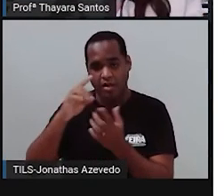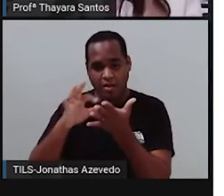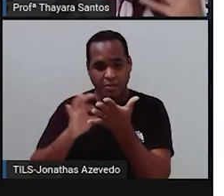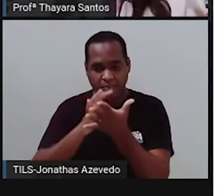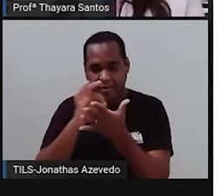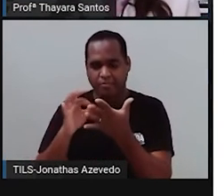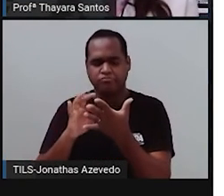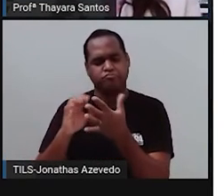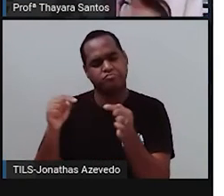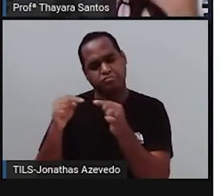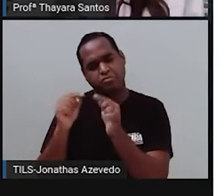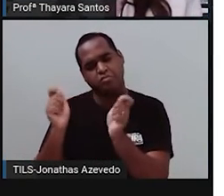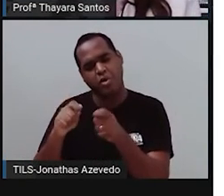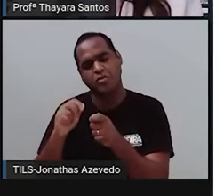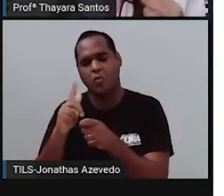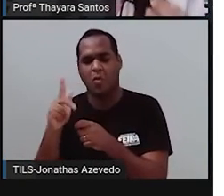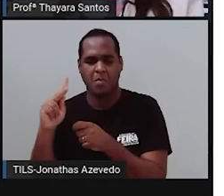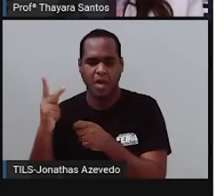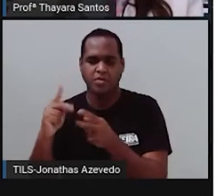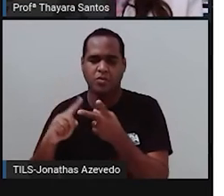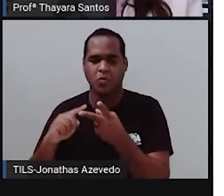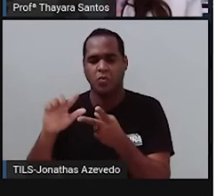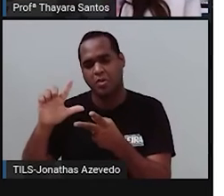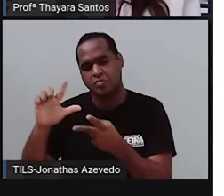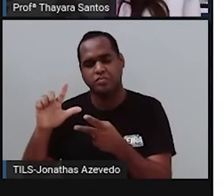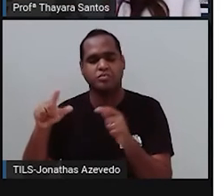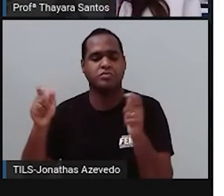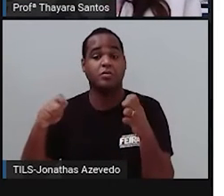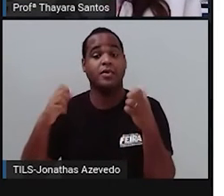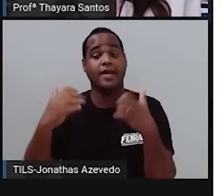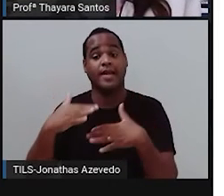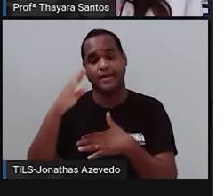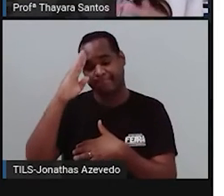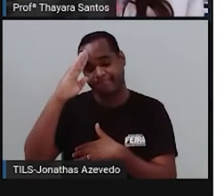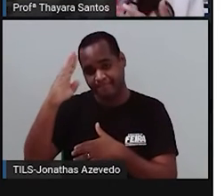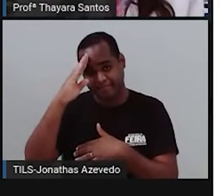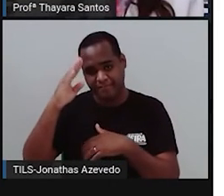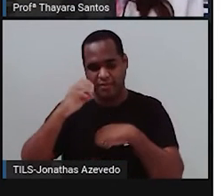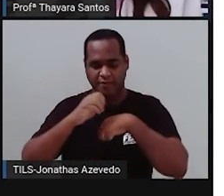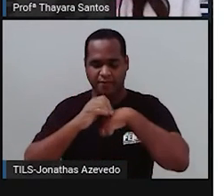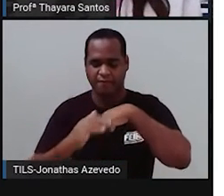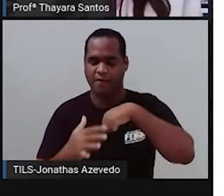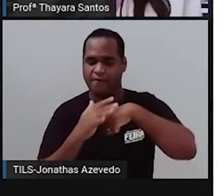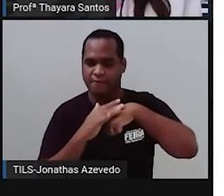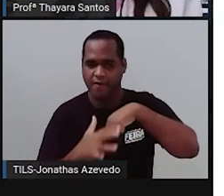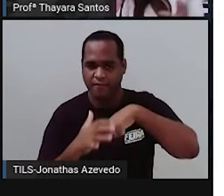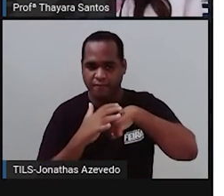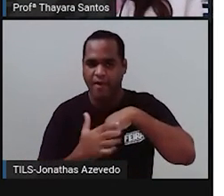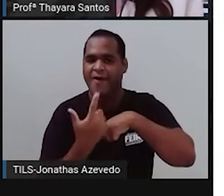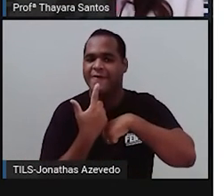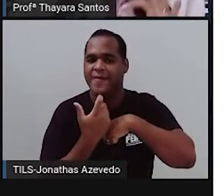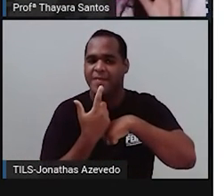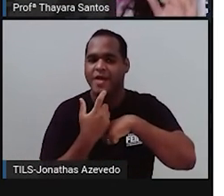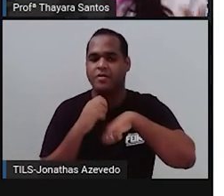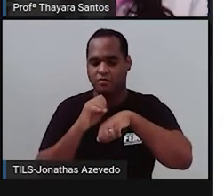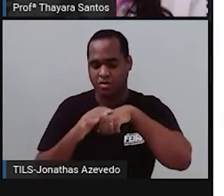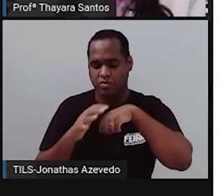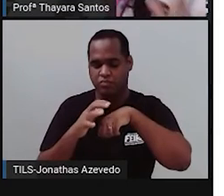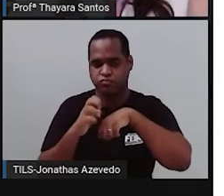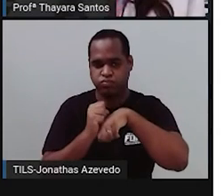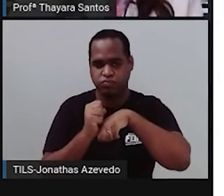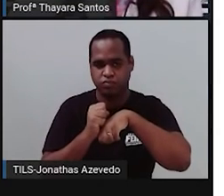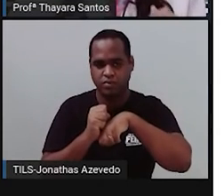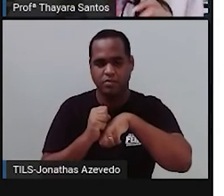fragmentos de hemácias ou de leucócitos. E a função das plaquetas é realizar a coagulação sanguínea. Então, essas três